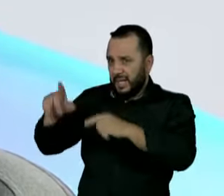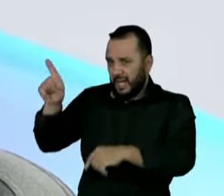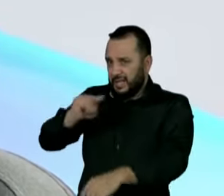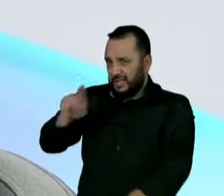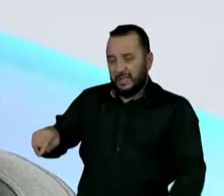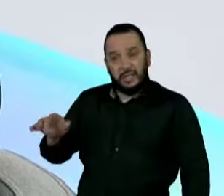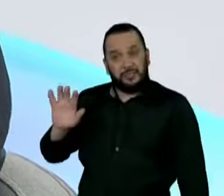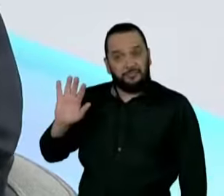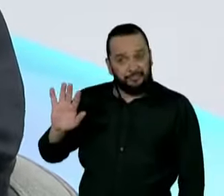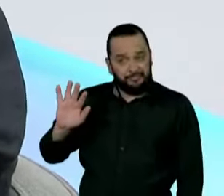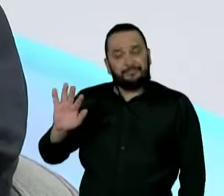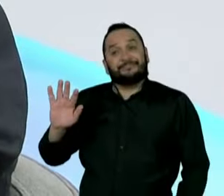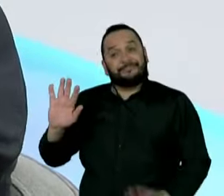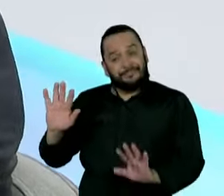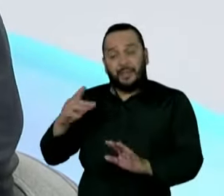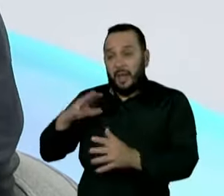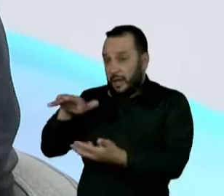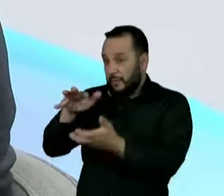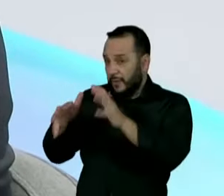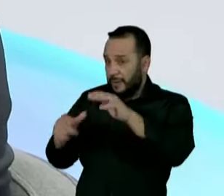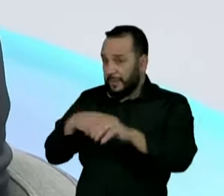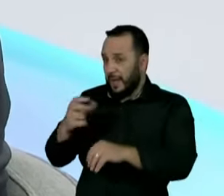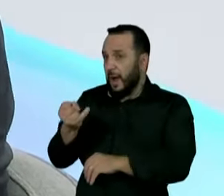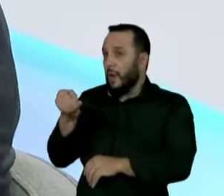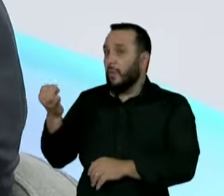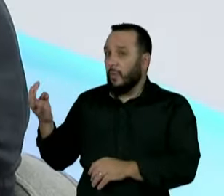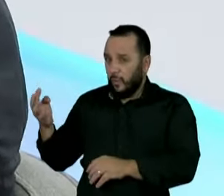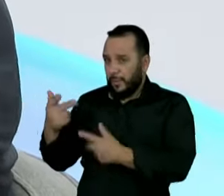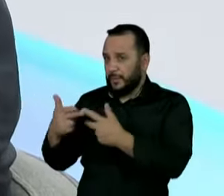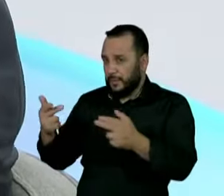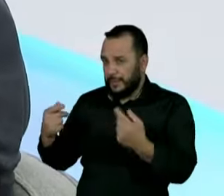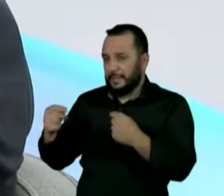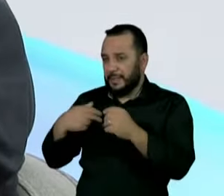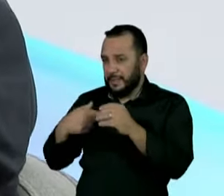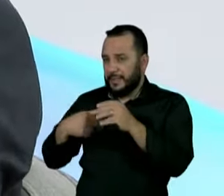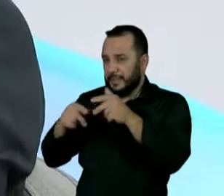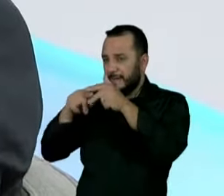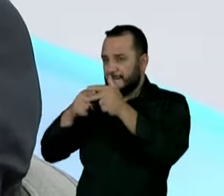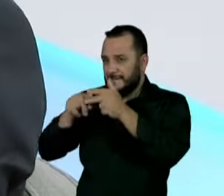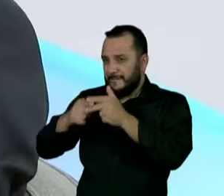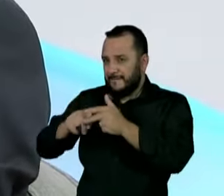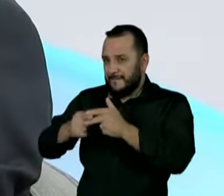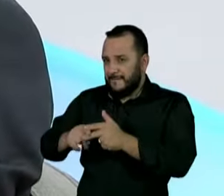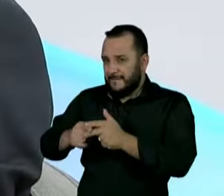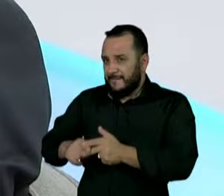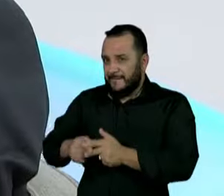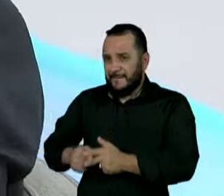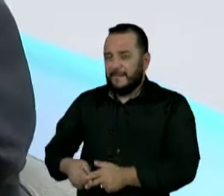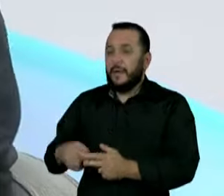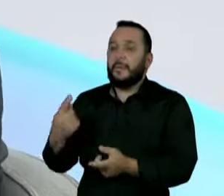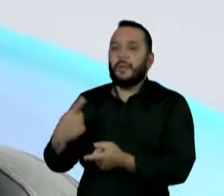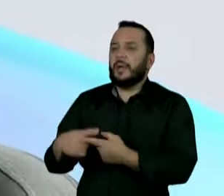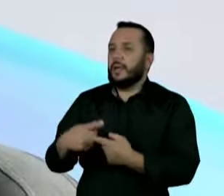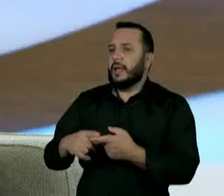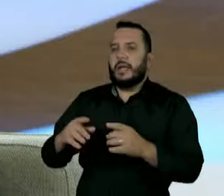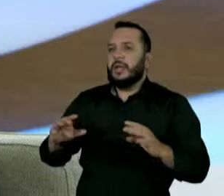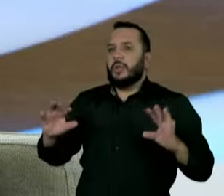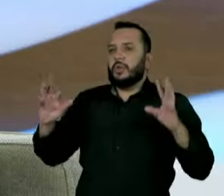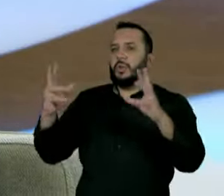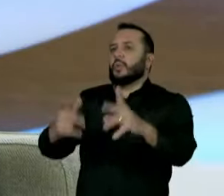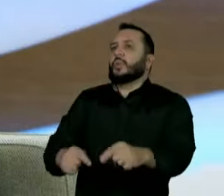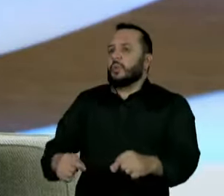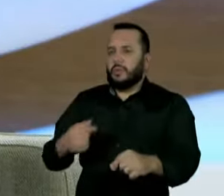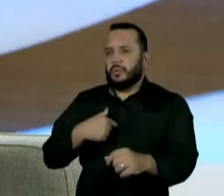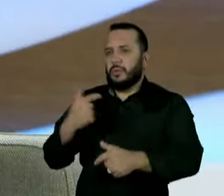alteradas e têm que ser alteradas, porque não dá para você transformar todo mundo num emprego provisório.